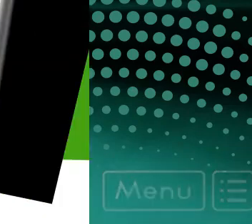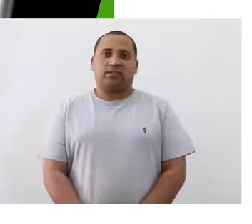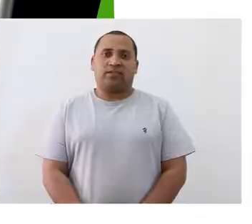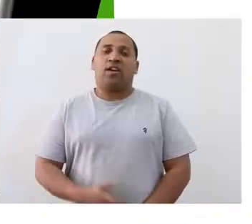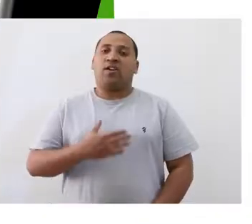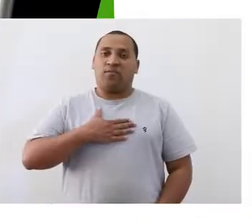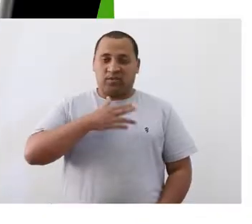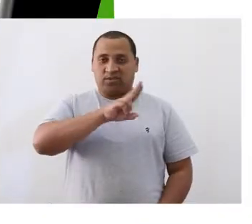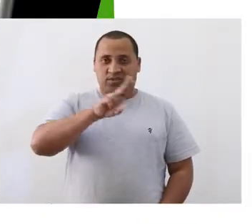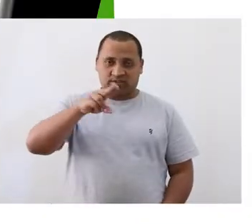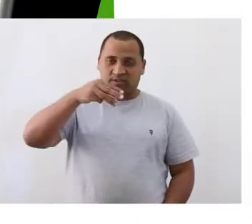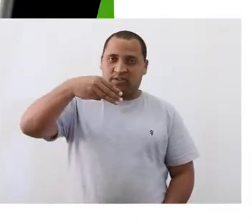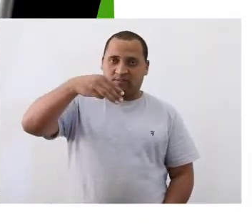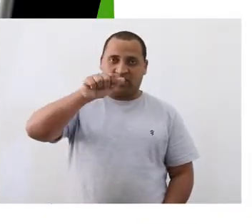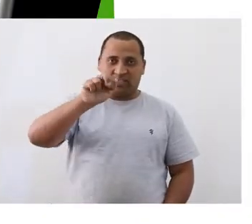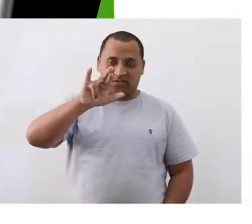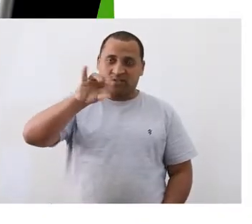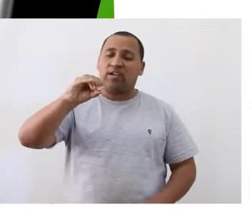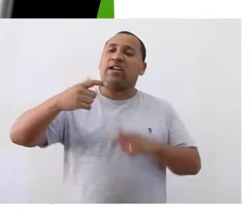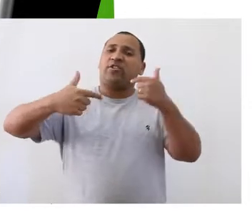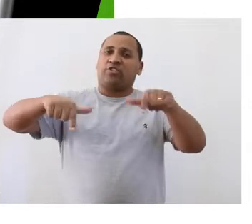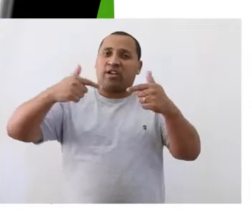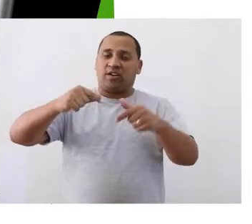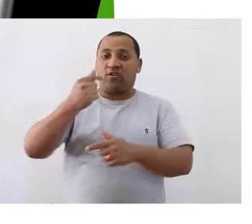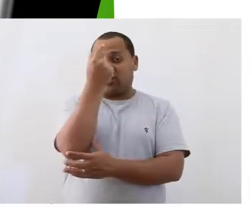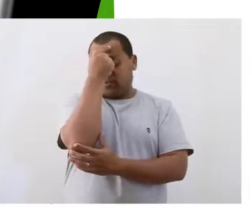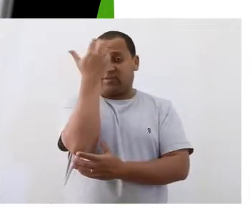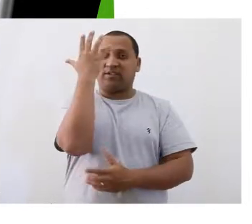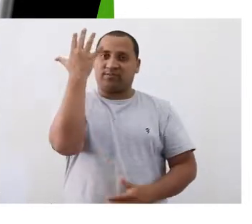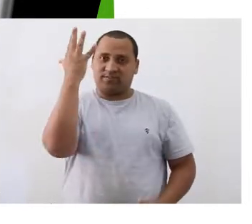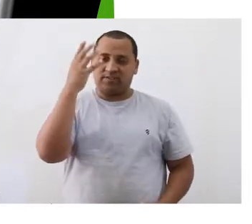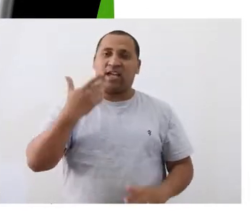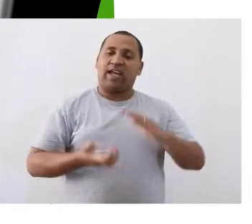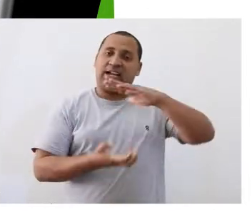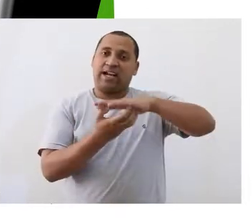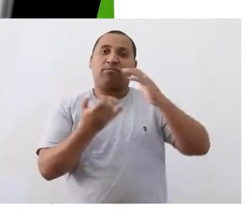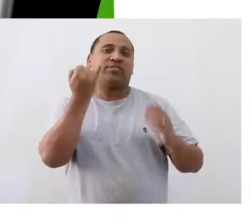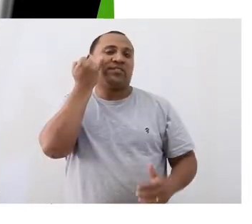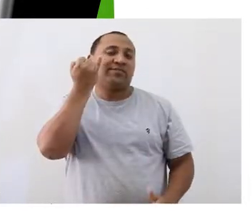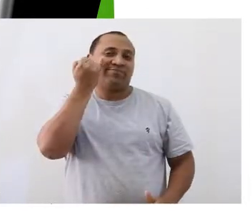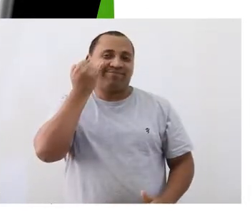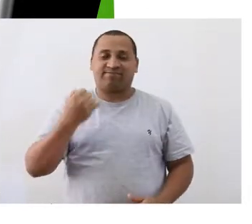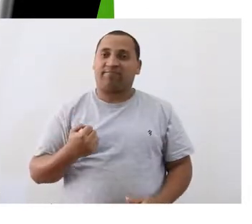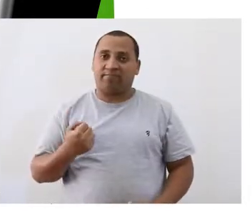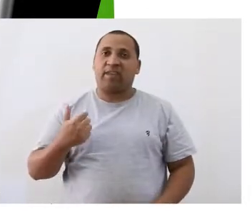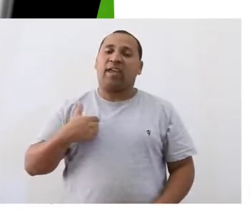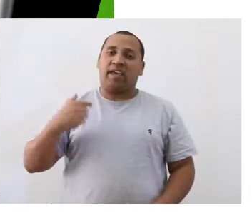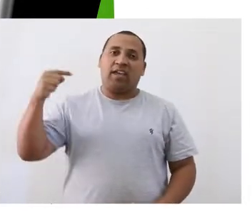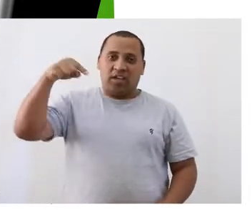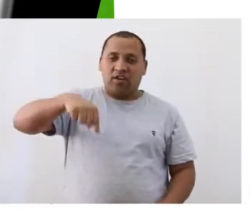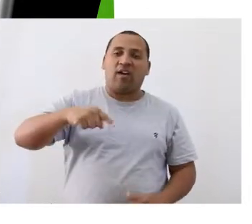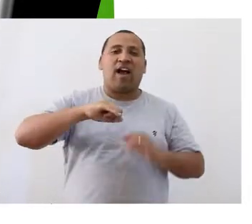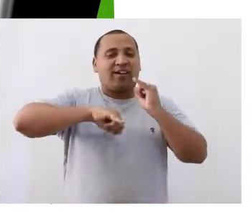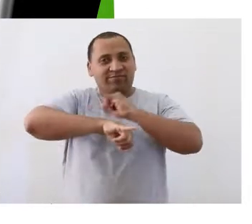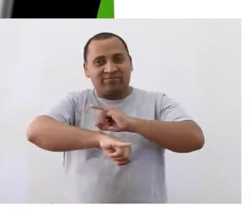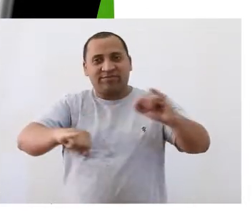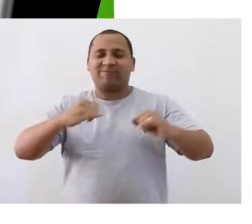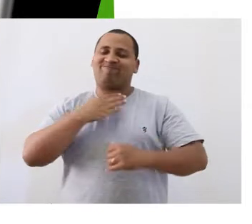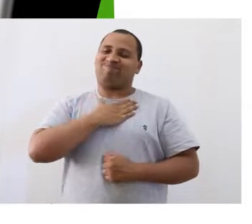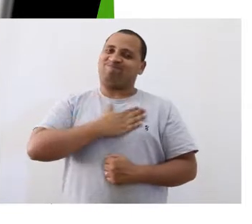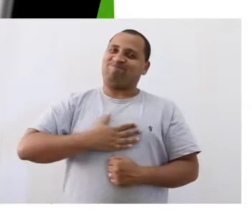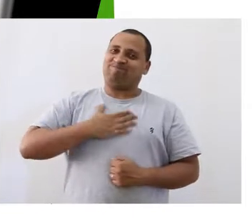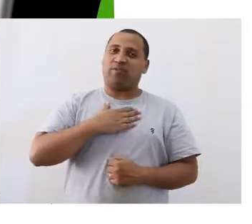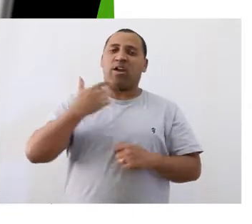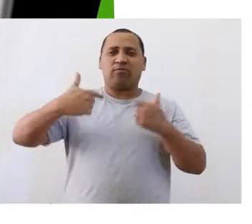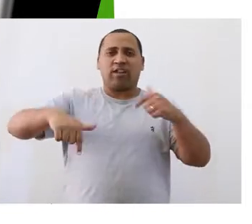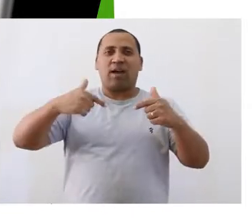Meu nome é Márcio Campos e trabalho na Universidade Federal de Pampa, Campus Itaqui. Venho externar a satisfação